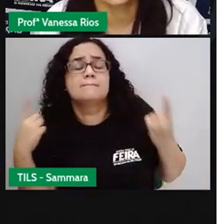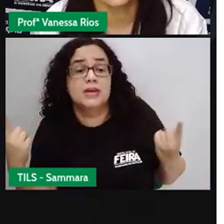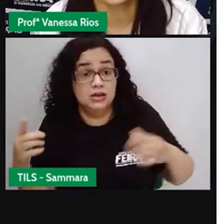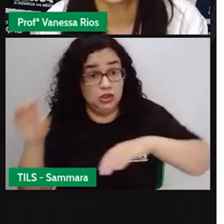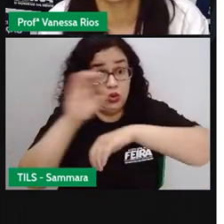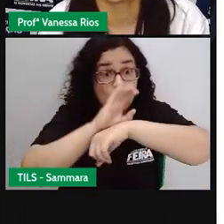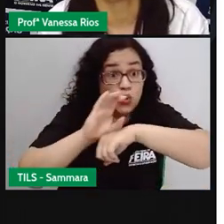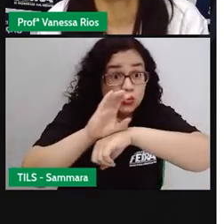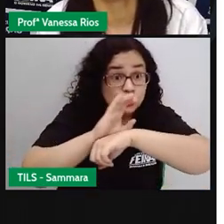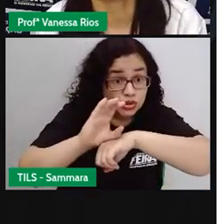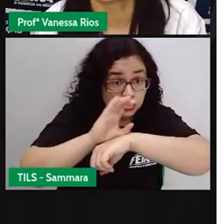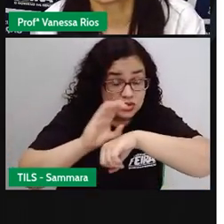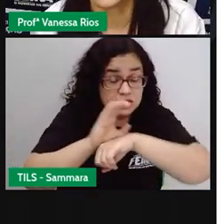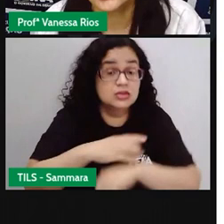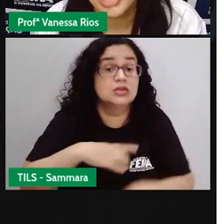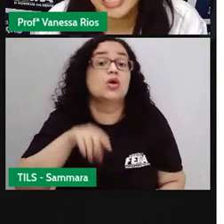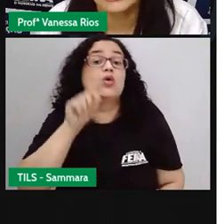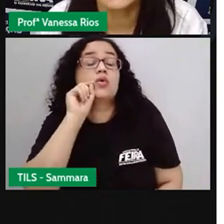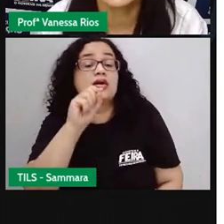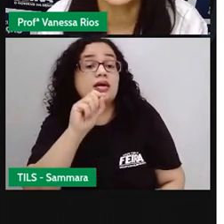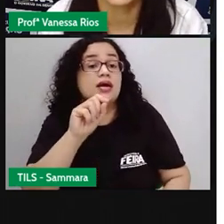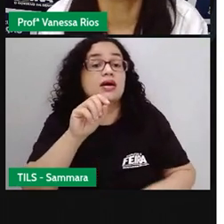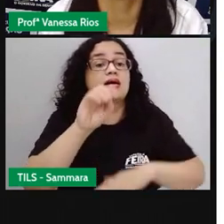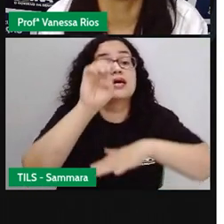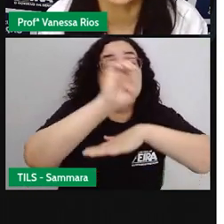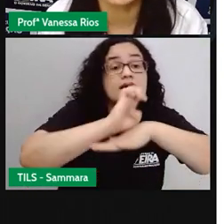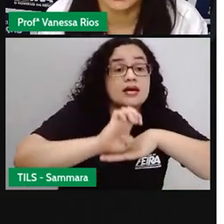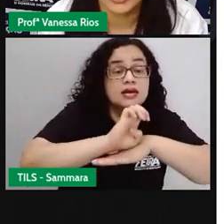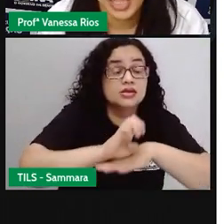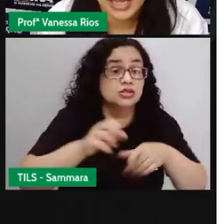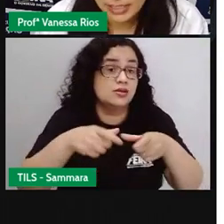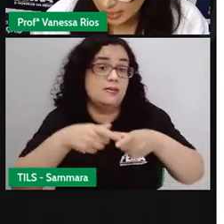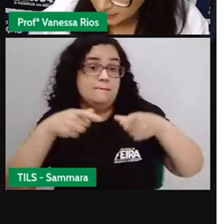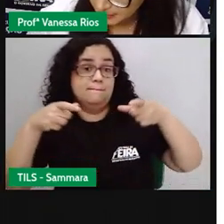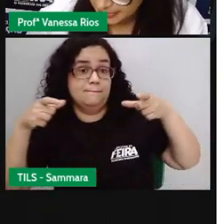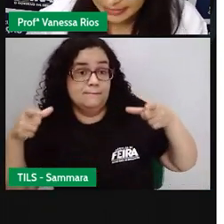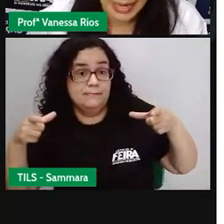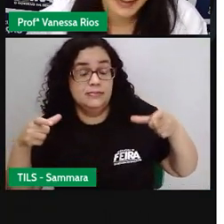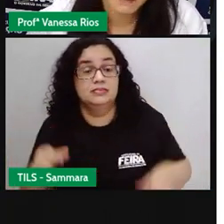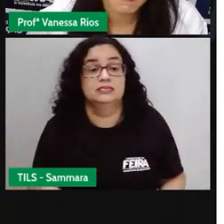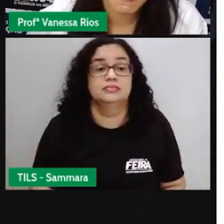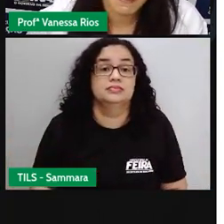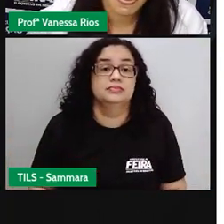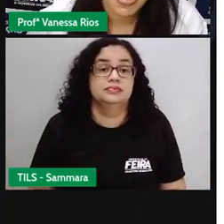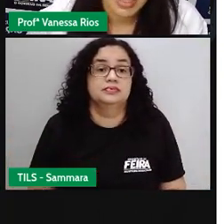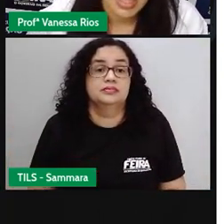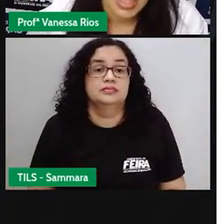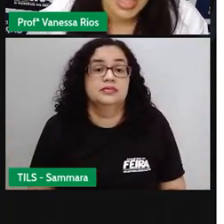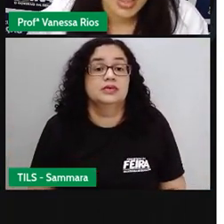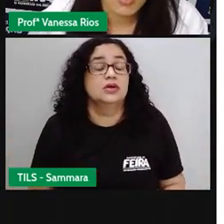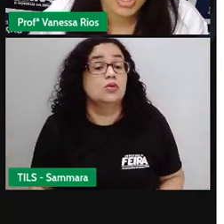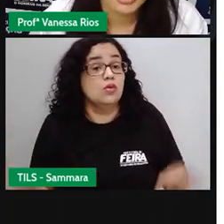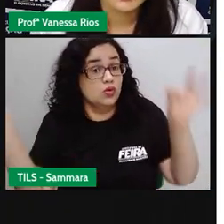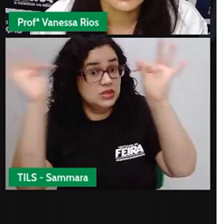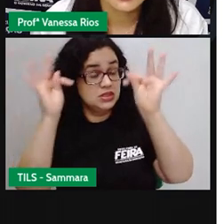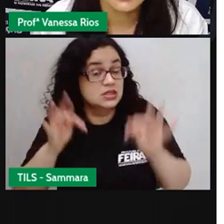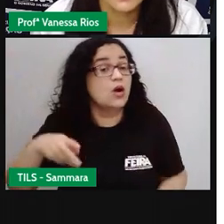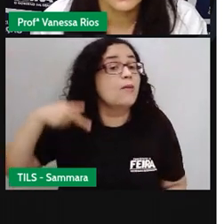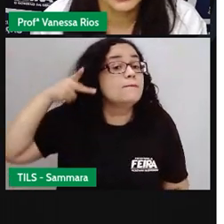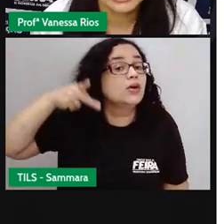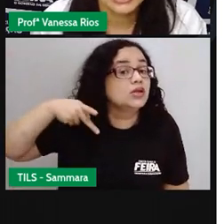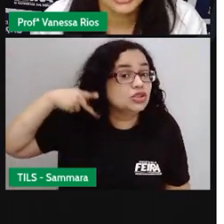Constituição existe uma definição de Estado que é muito maior, que amplia. É uma